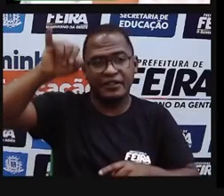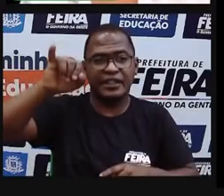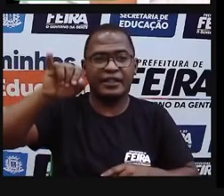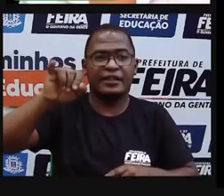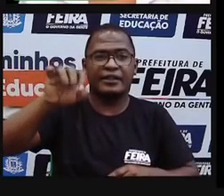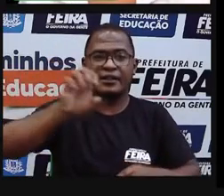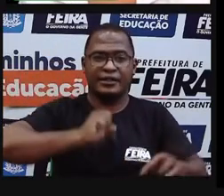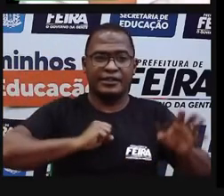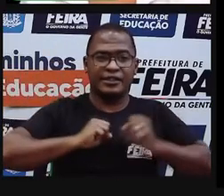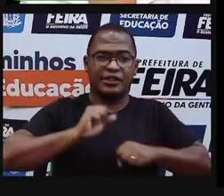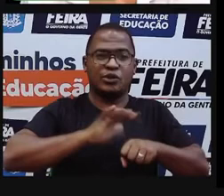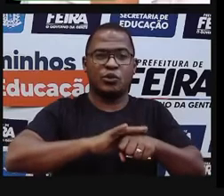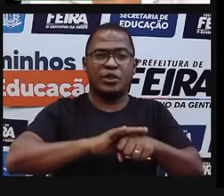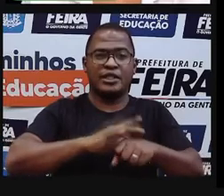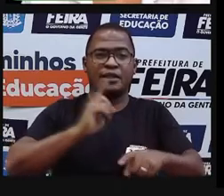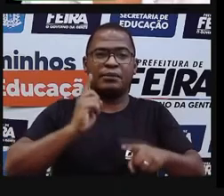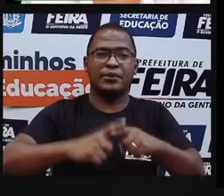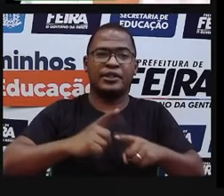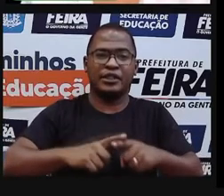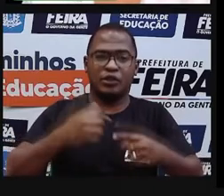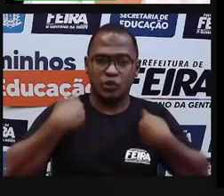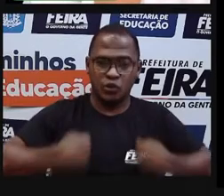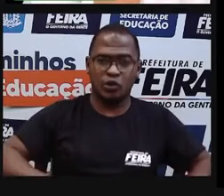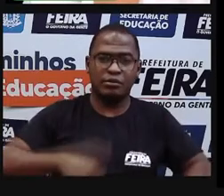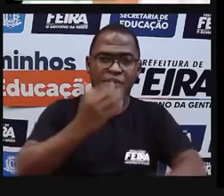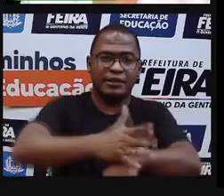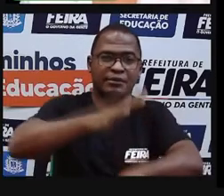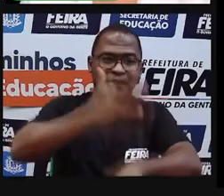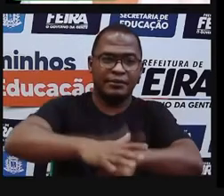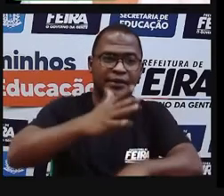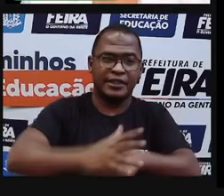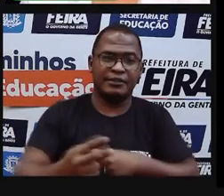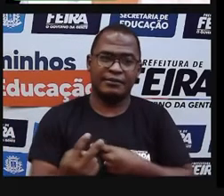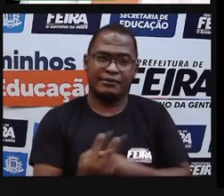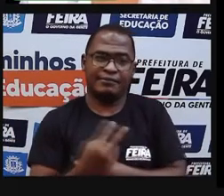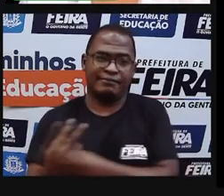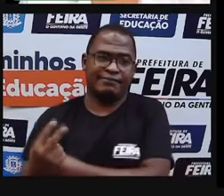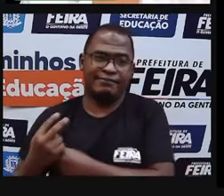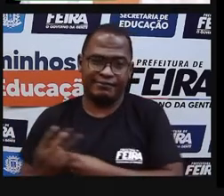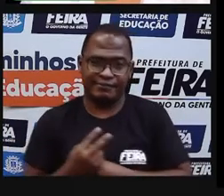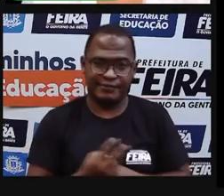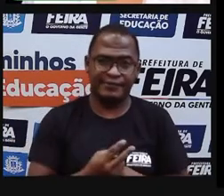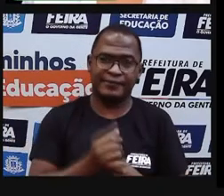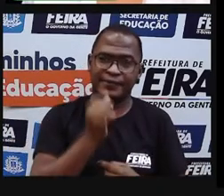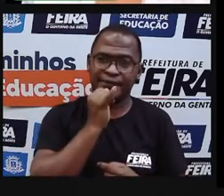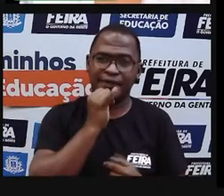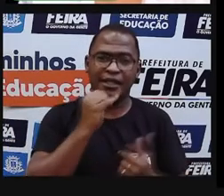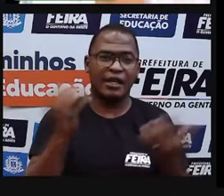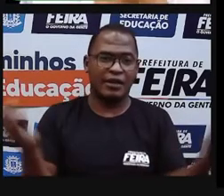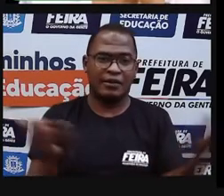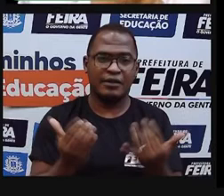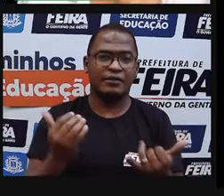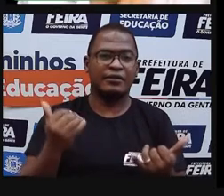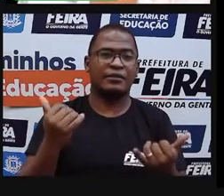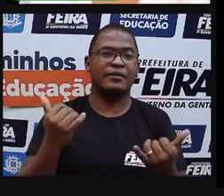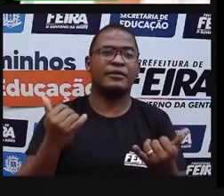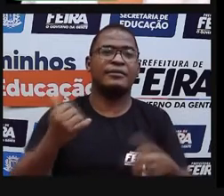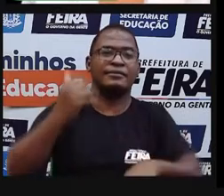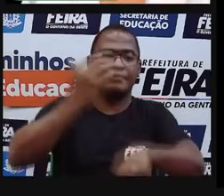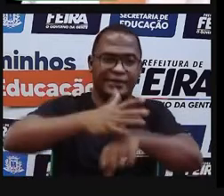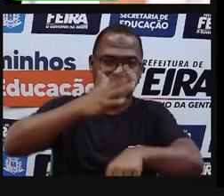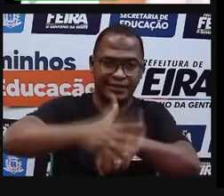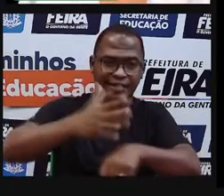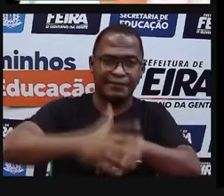imunológico vai estar preparado para se defender. Então, eu vou trazer um jogo para vocês. A gente vai brincar um pouquinho. Eu quero saber um pouquinho de